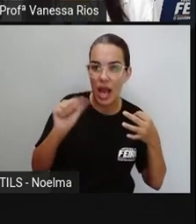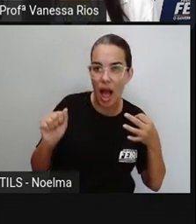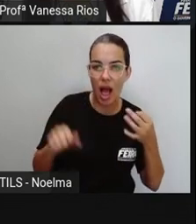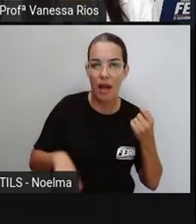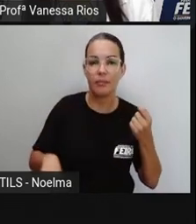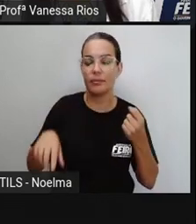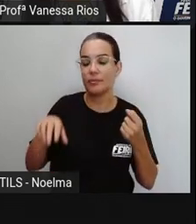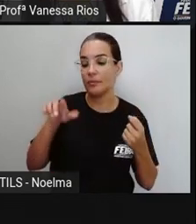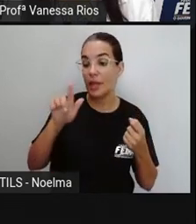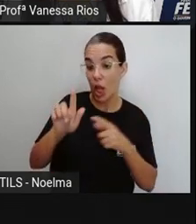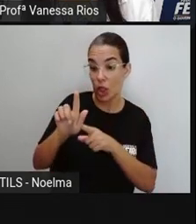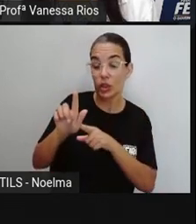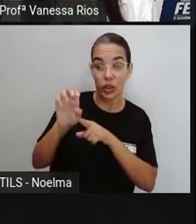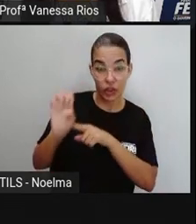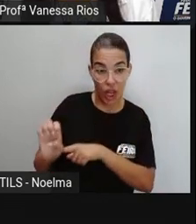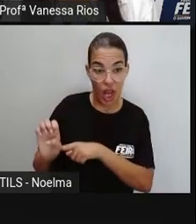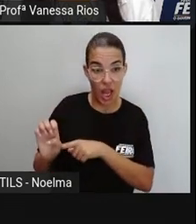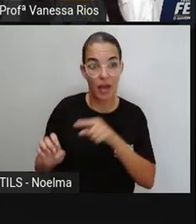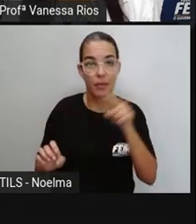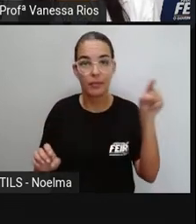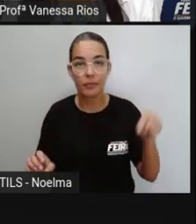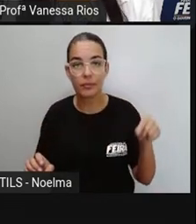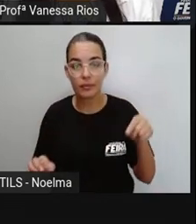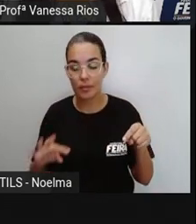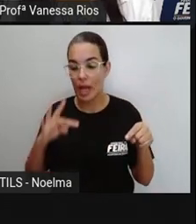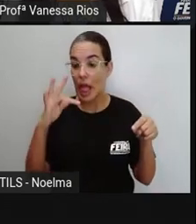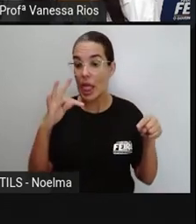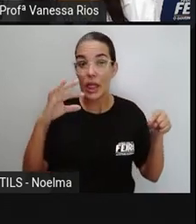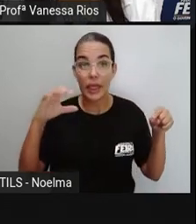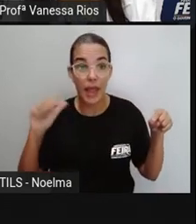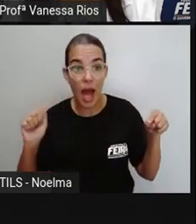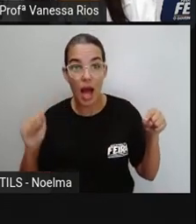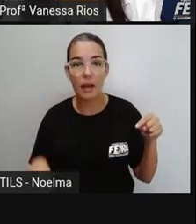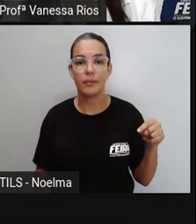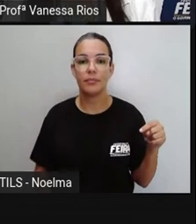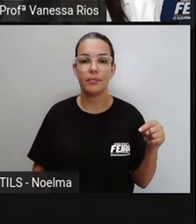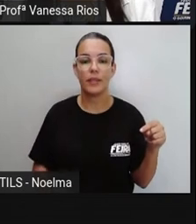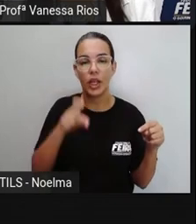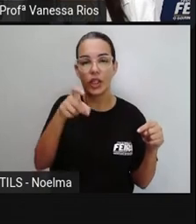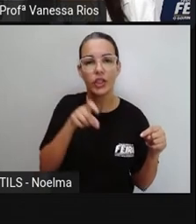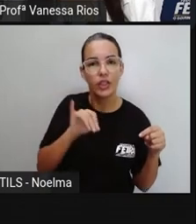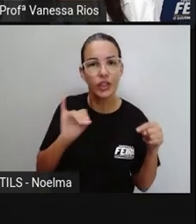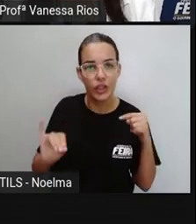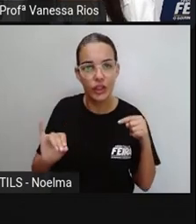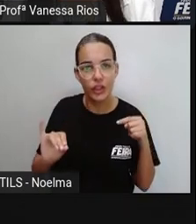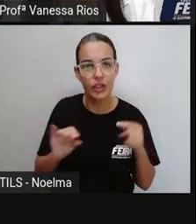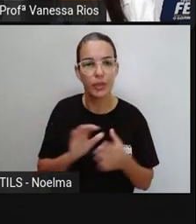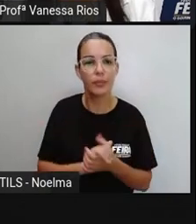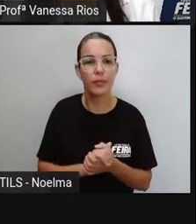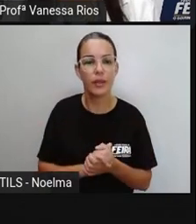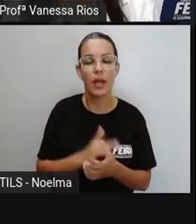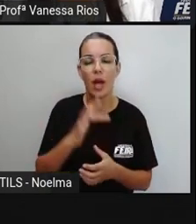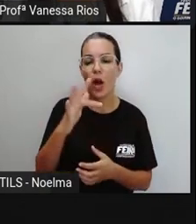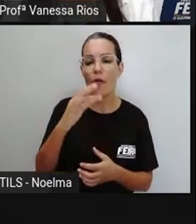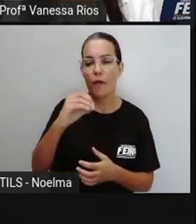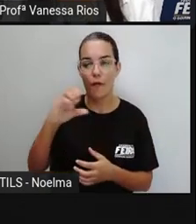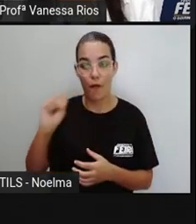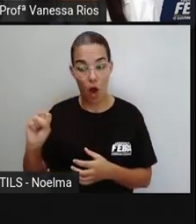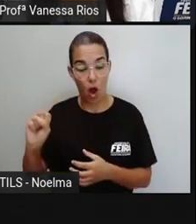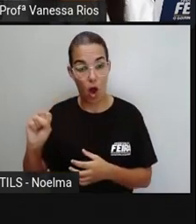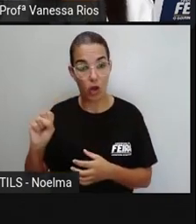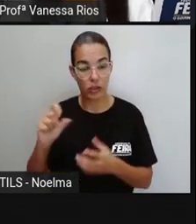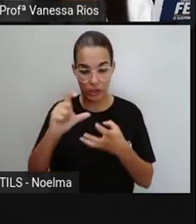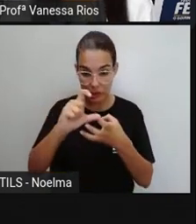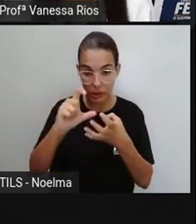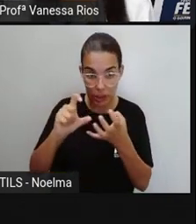Em energético, aí é o gê. Tâmara, tá. Em xícara, xi. Em fósforo,